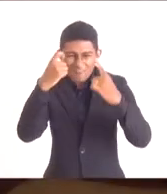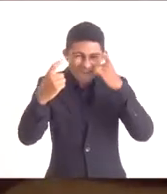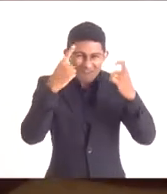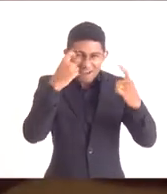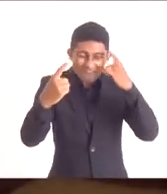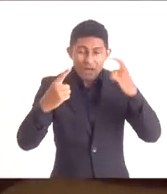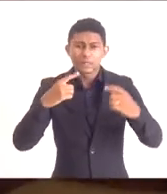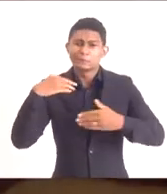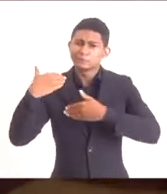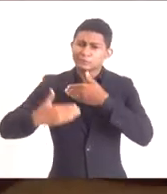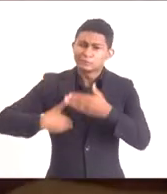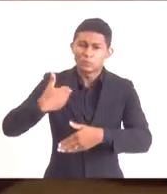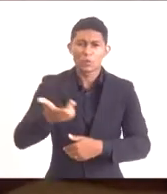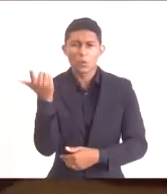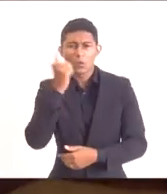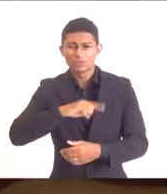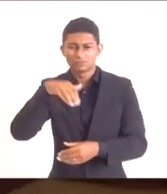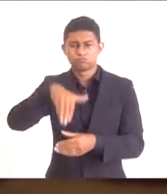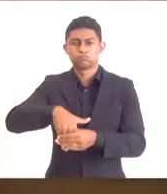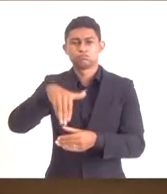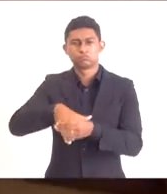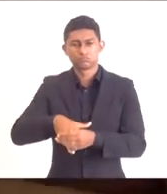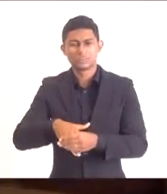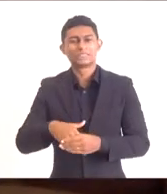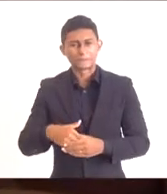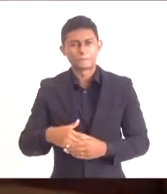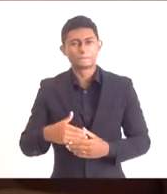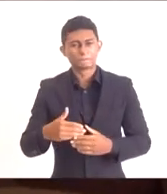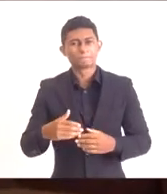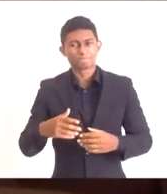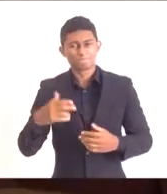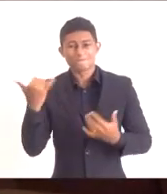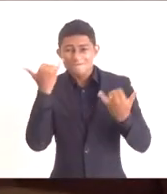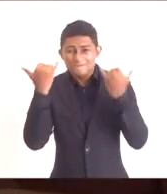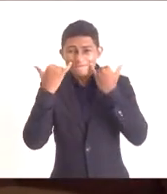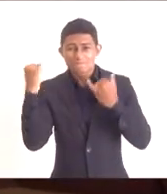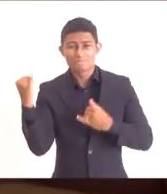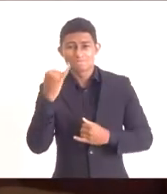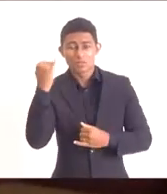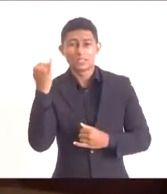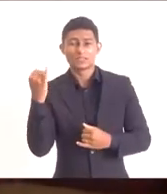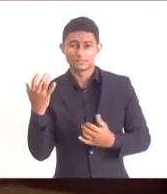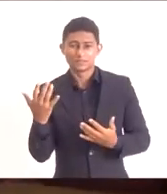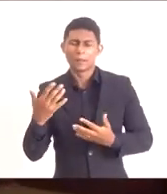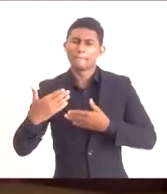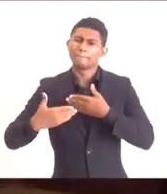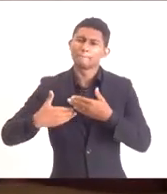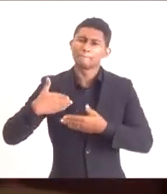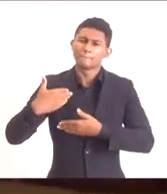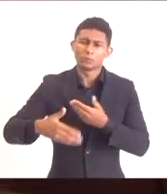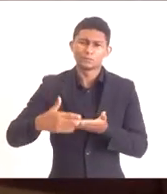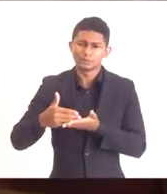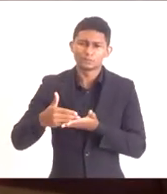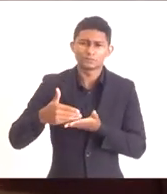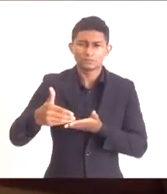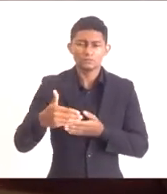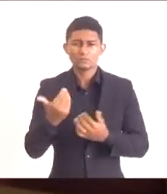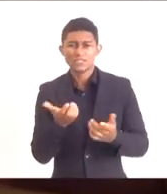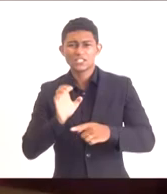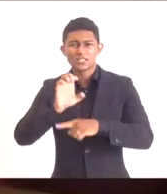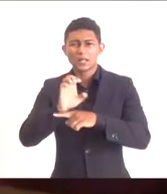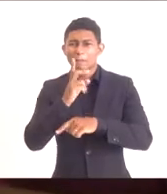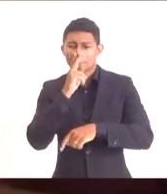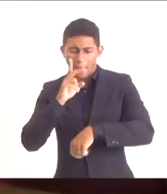Assembleia votou, mensagem importante para que o Estado pudesse aderir ao regime. A partir do regime, o Estado vive um novo